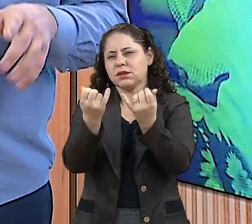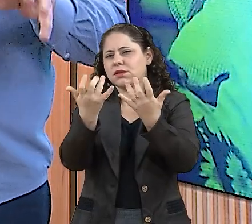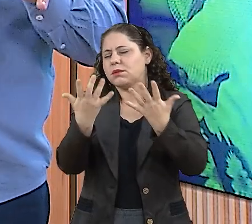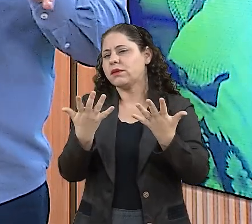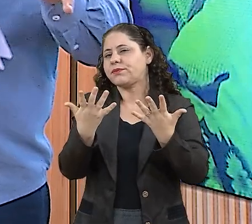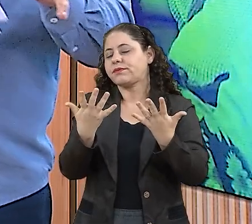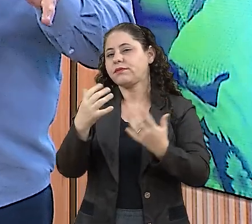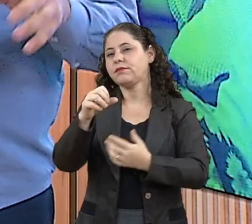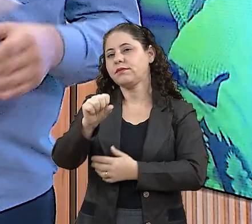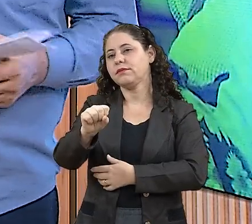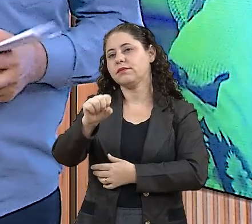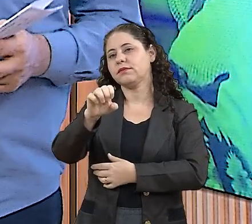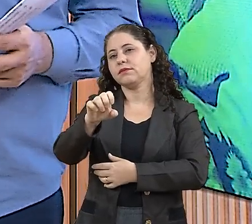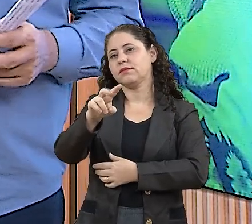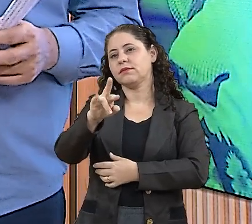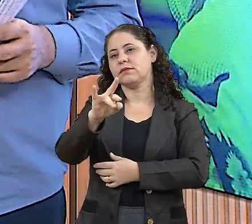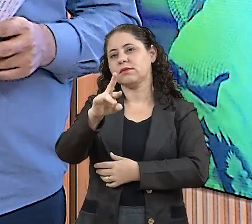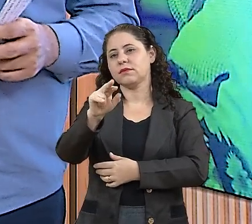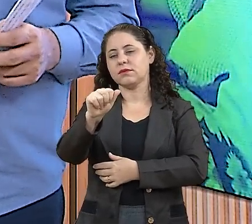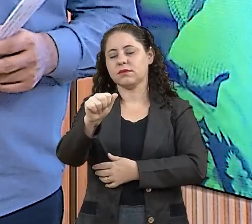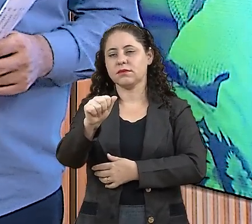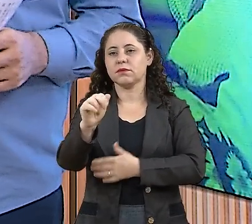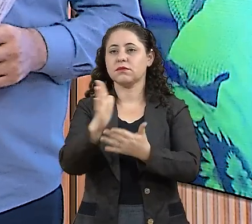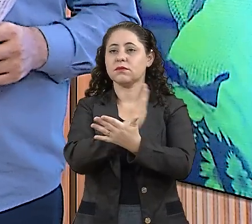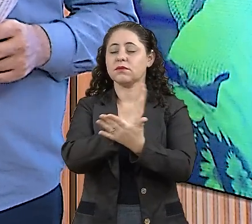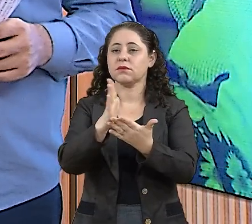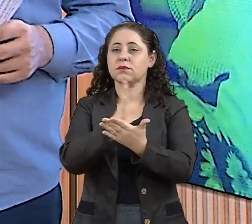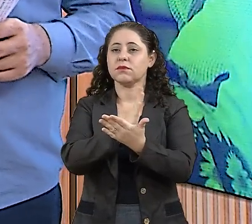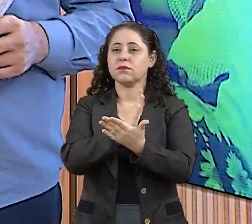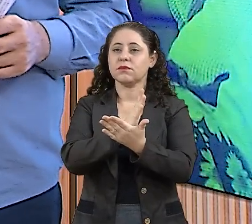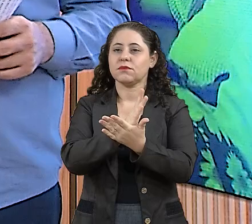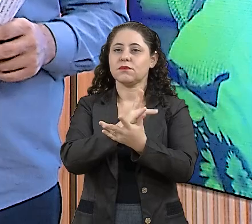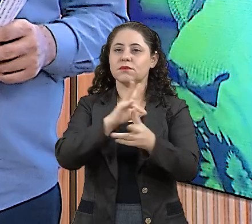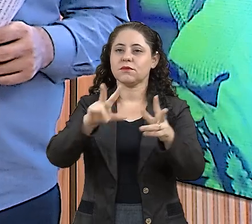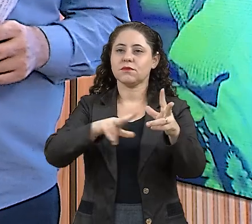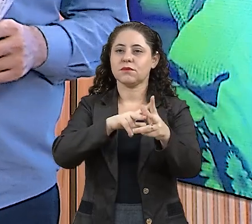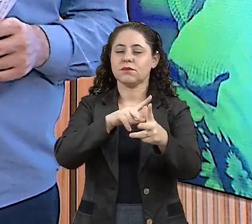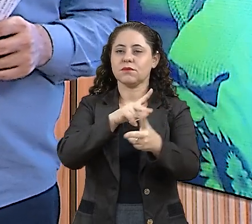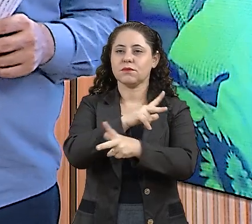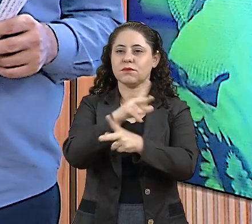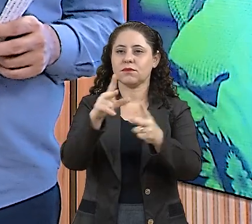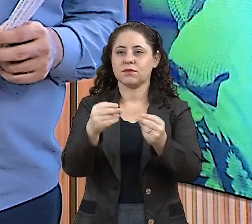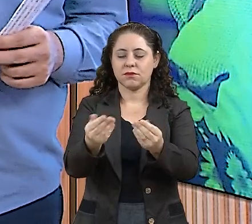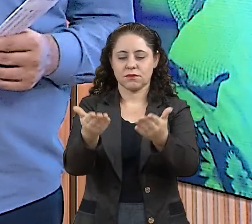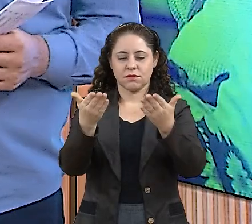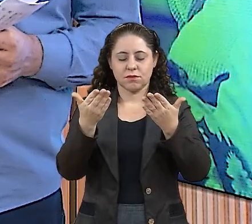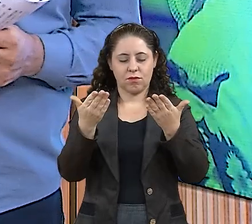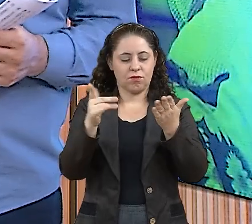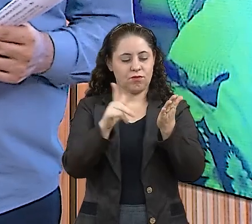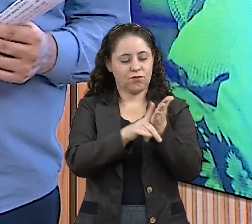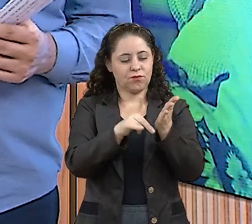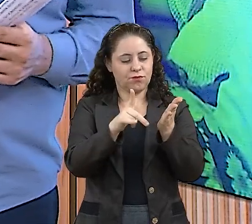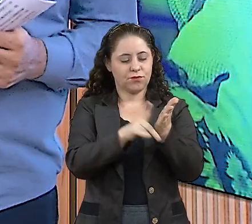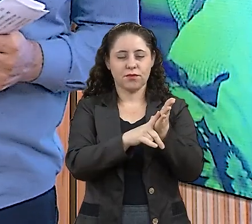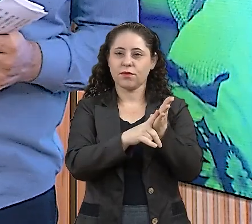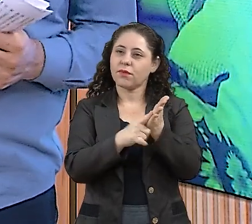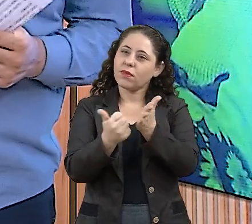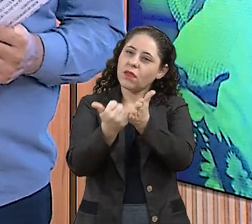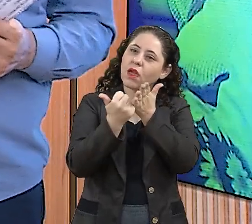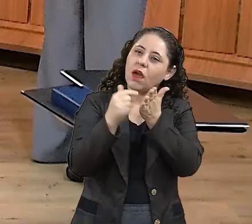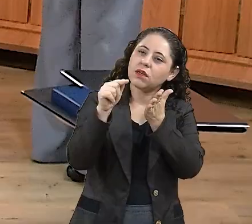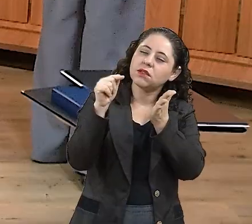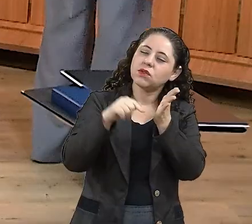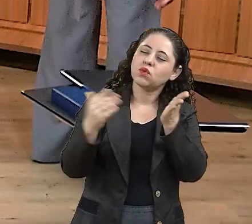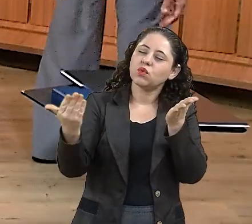Severina, e mostrasse para a gente aí alguns dos presentes, alguns dos acervos que você trouxe para a gente.